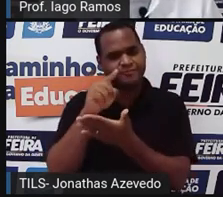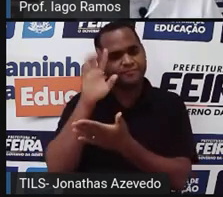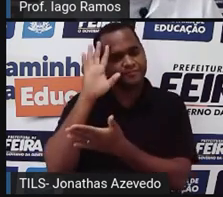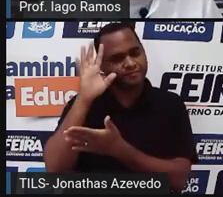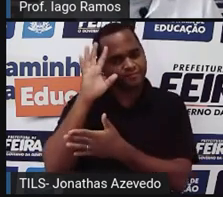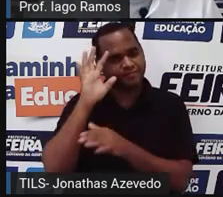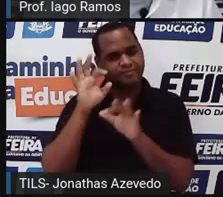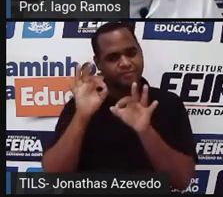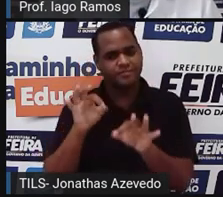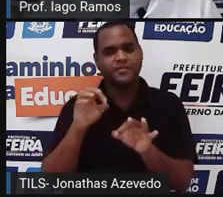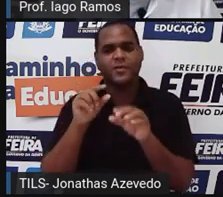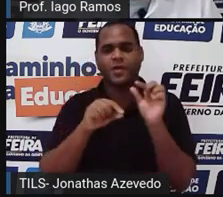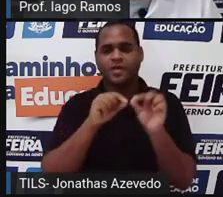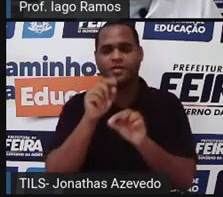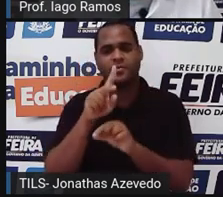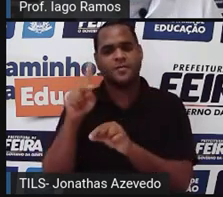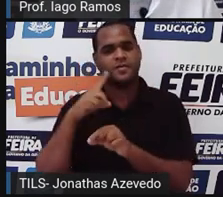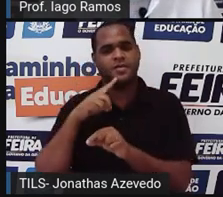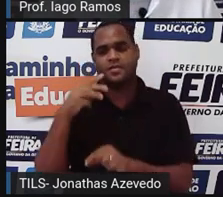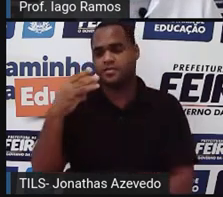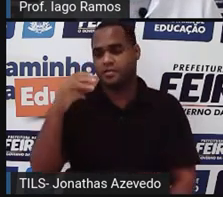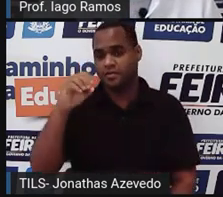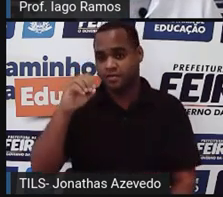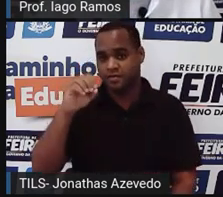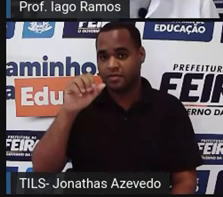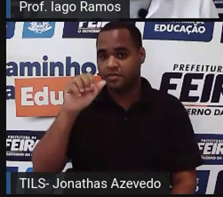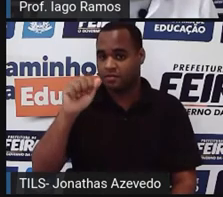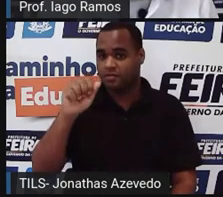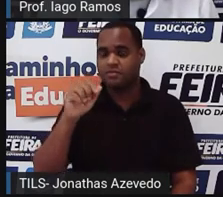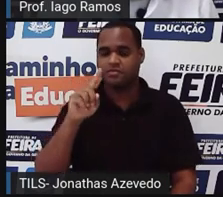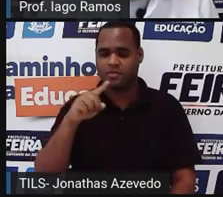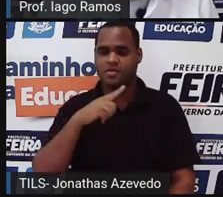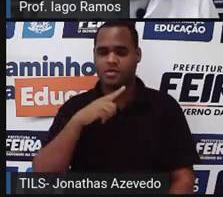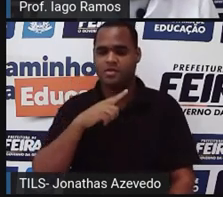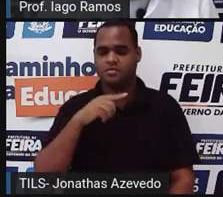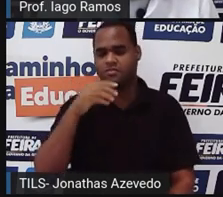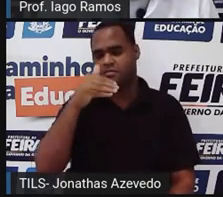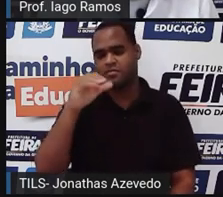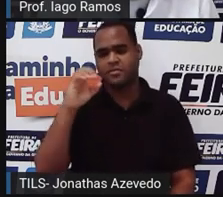foi, professor, 30 alunos é o total, é 100%.